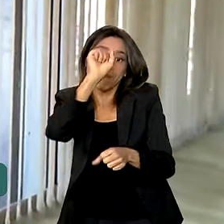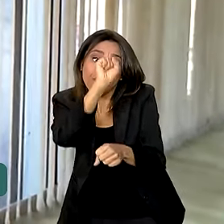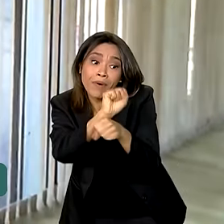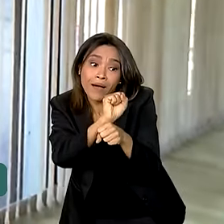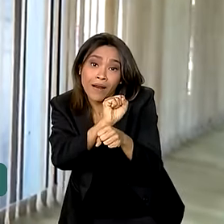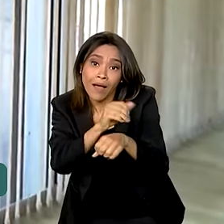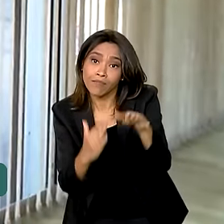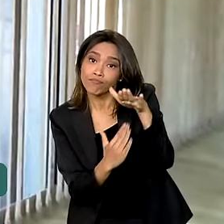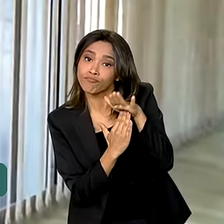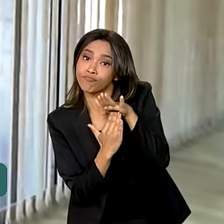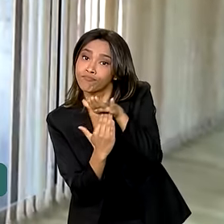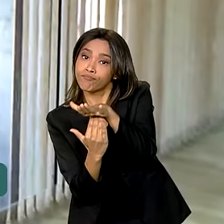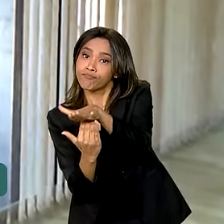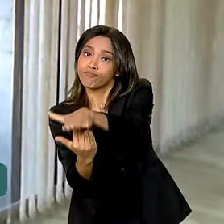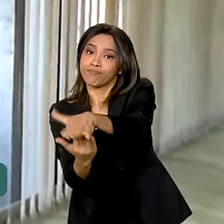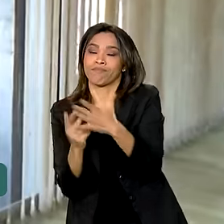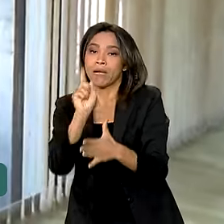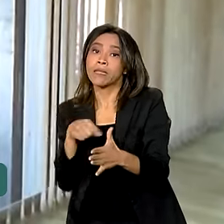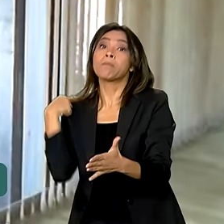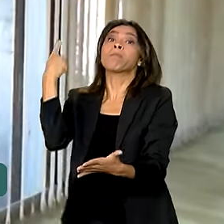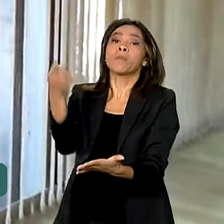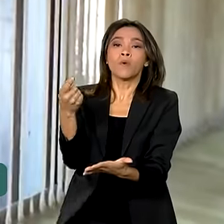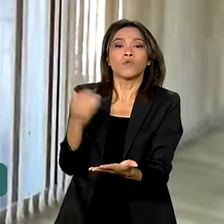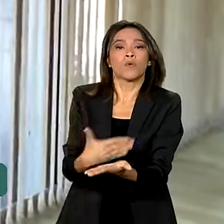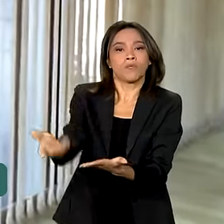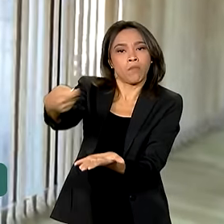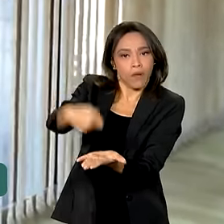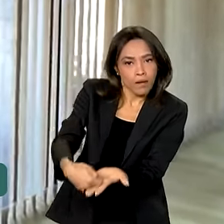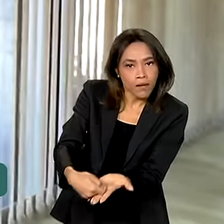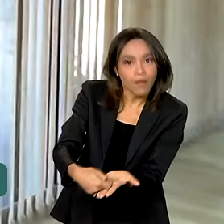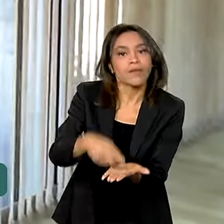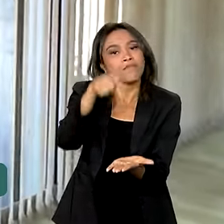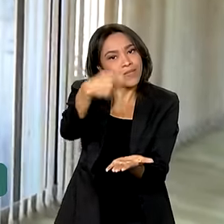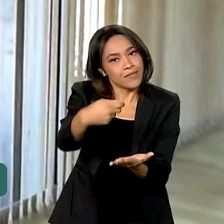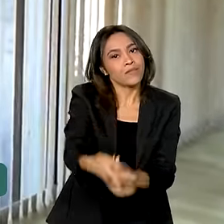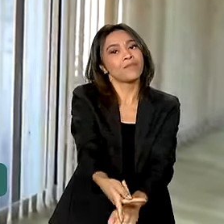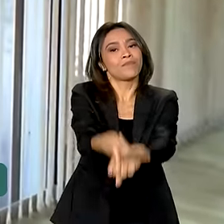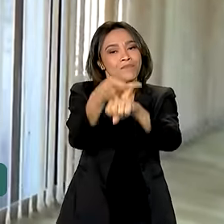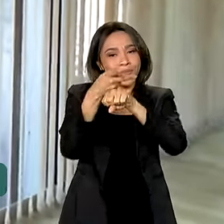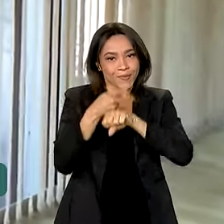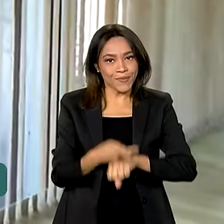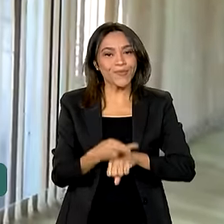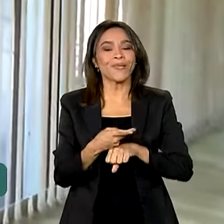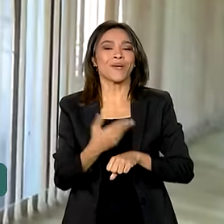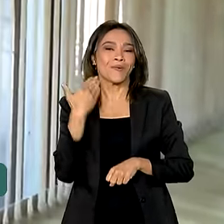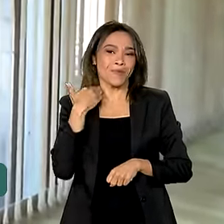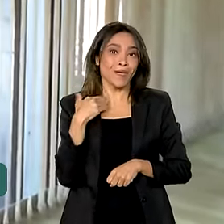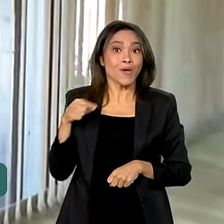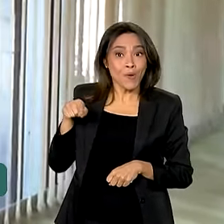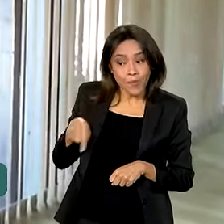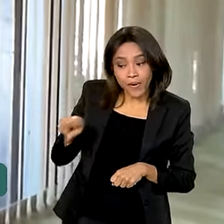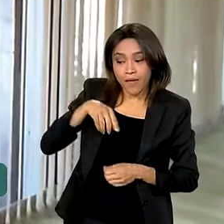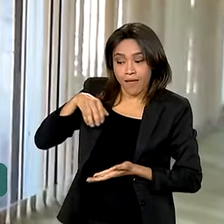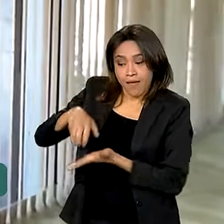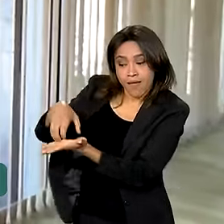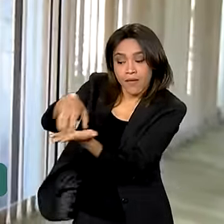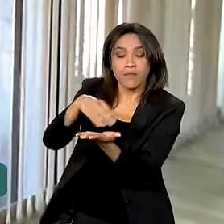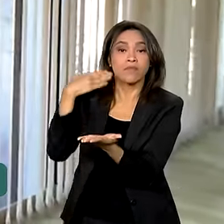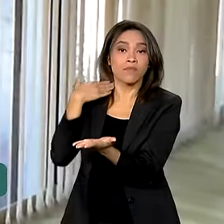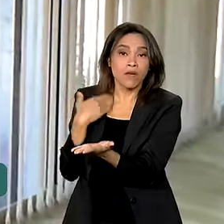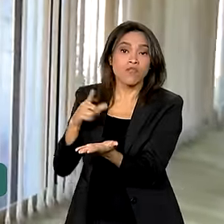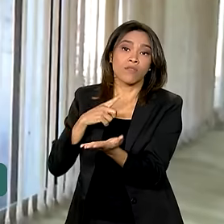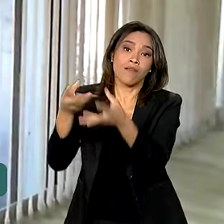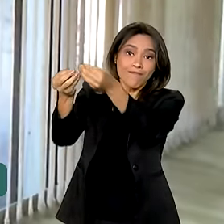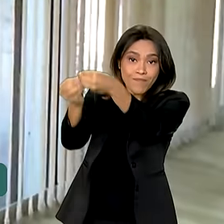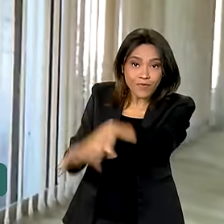cobrança de parcelas, ele tem que acessar, que muitas das agências foram prejudicadas com a enchente. Então,